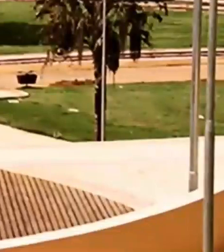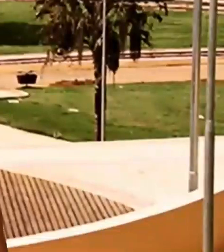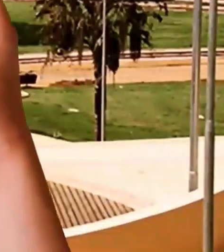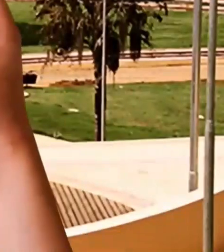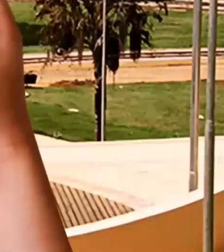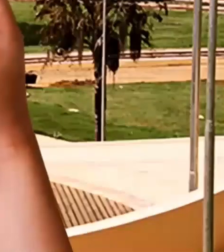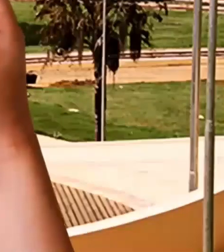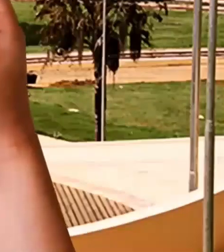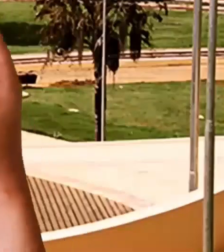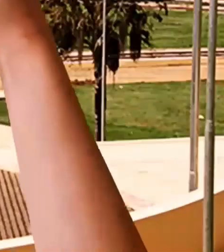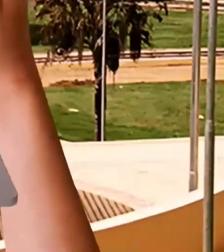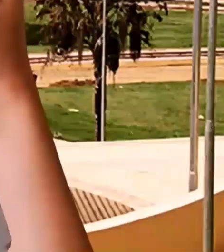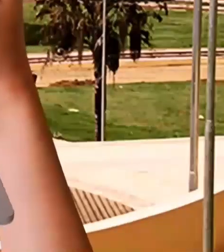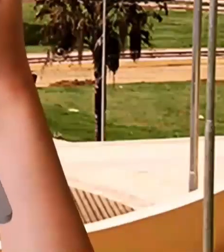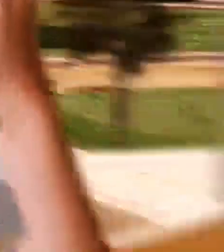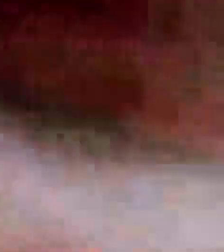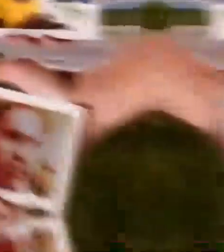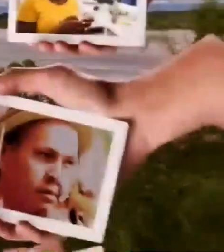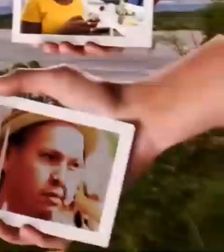MÚSICA